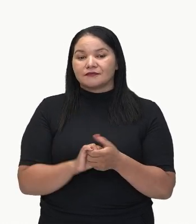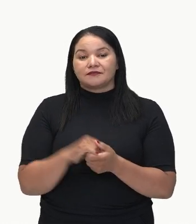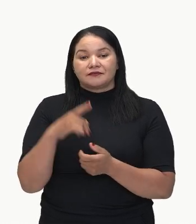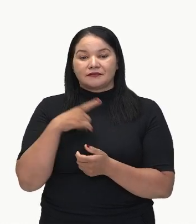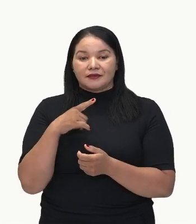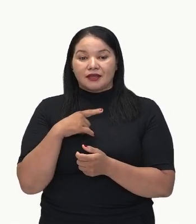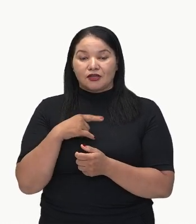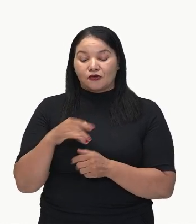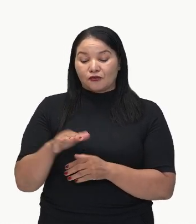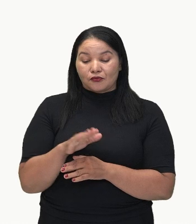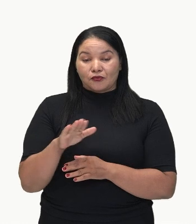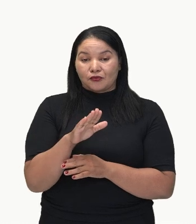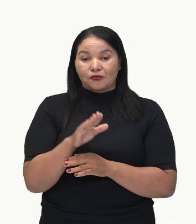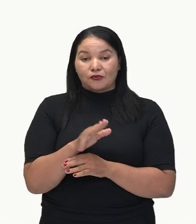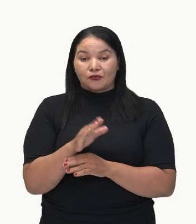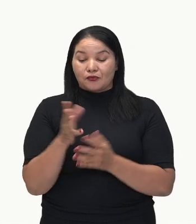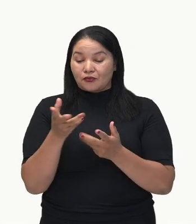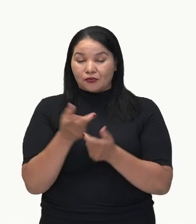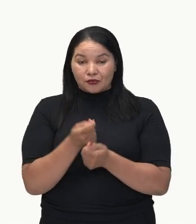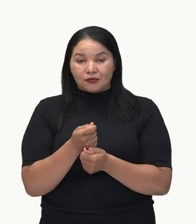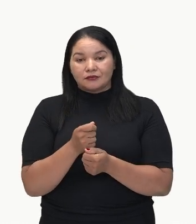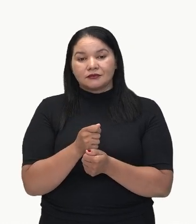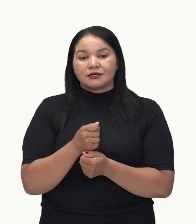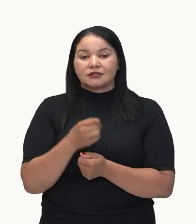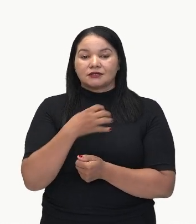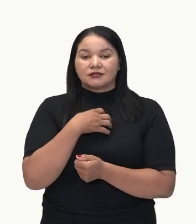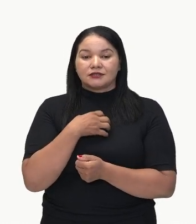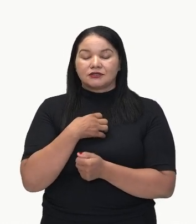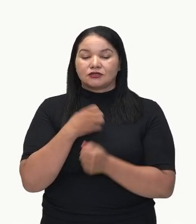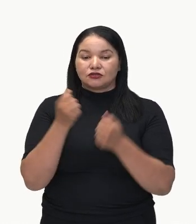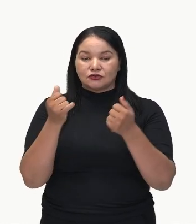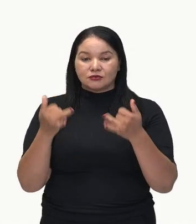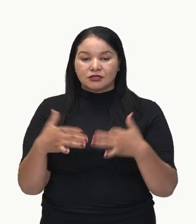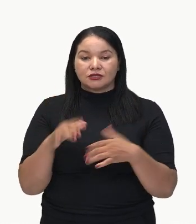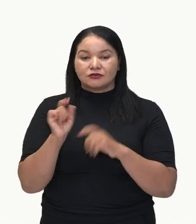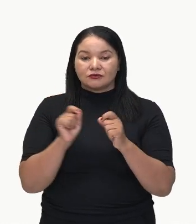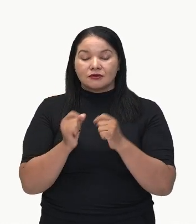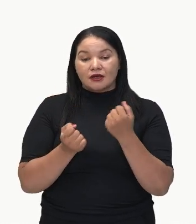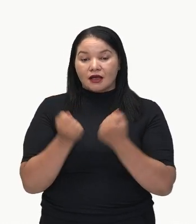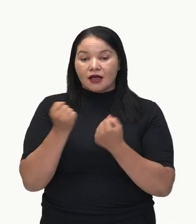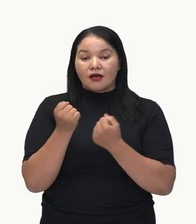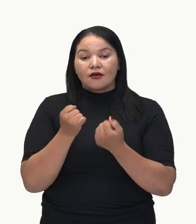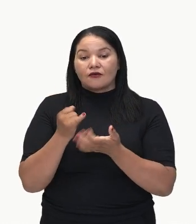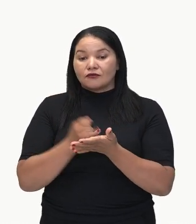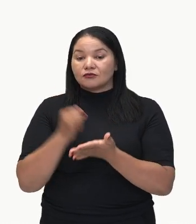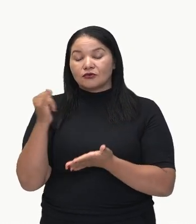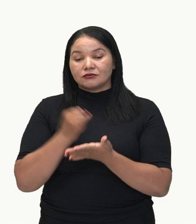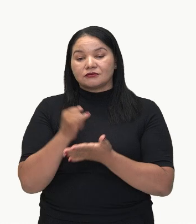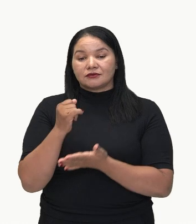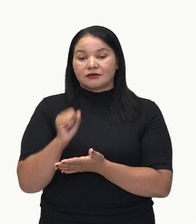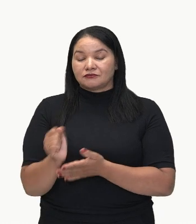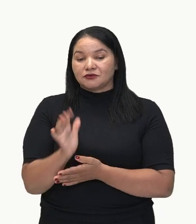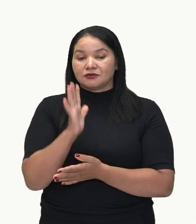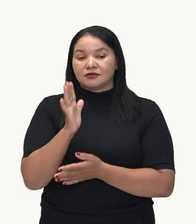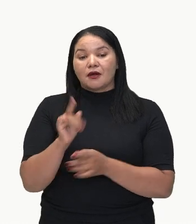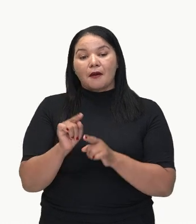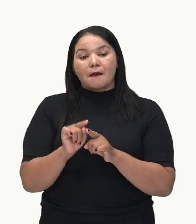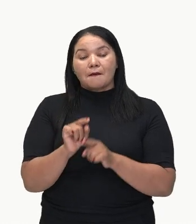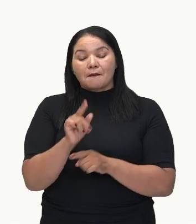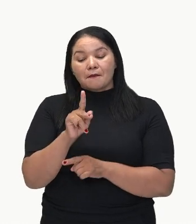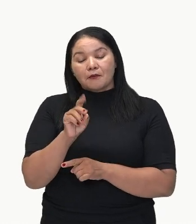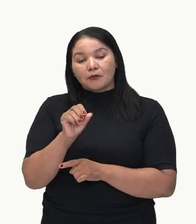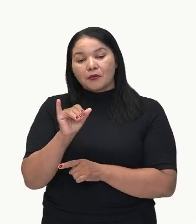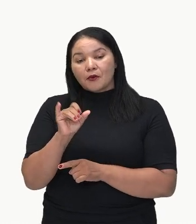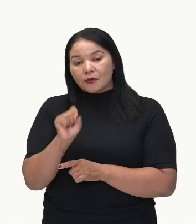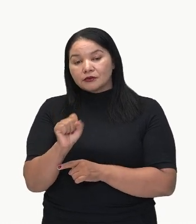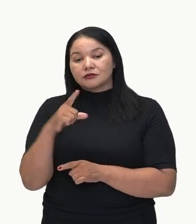um desempenho excelente. Sentido explicativo, os carros importados custam muito caro, pois tem